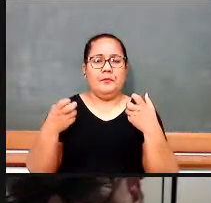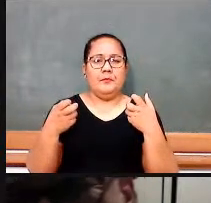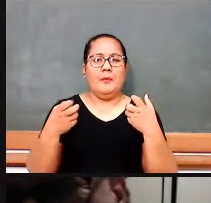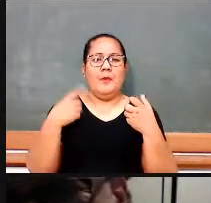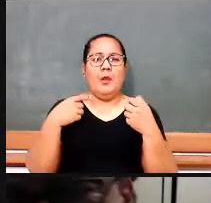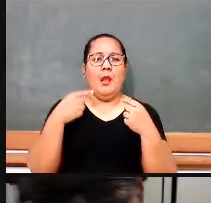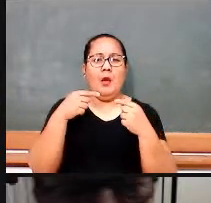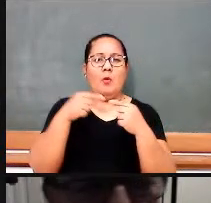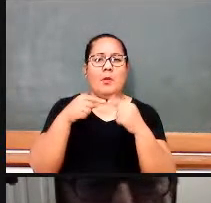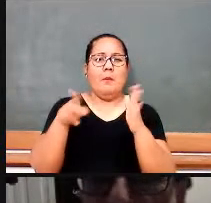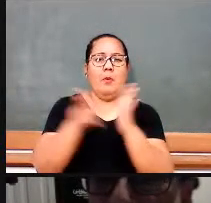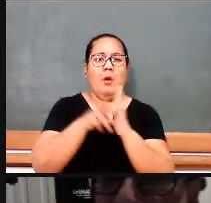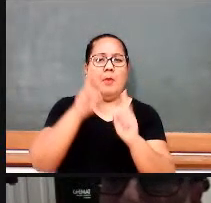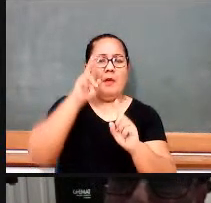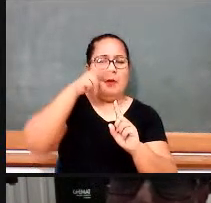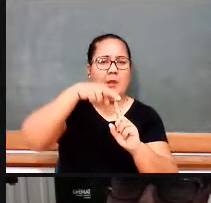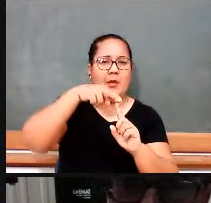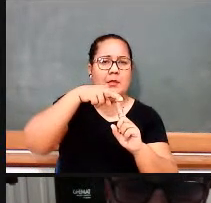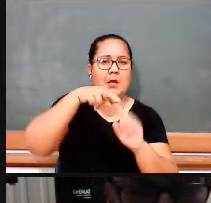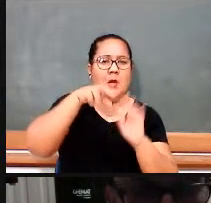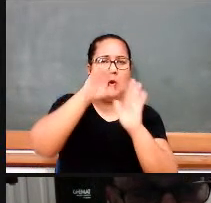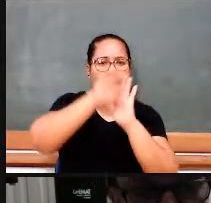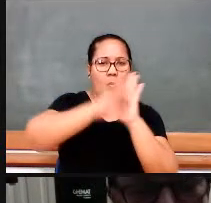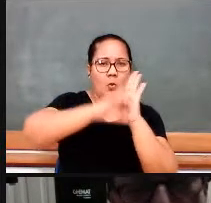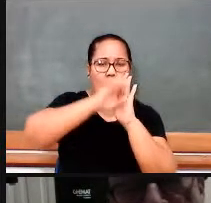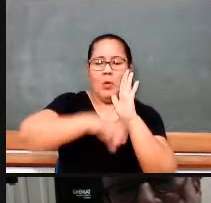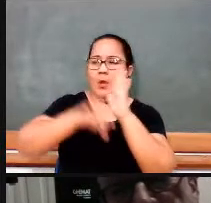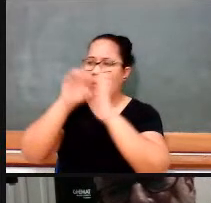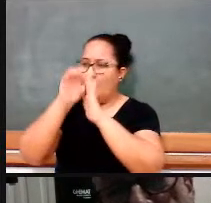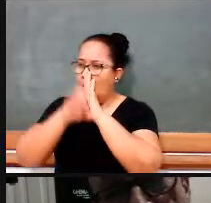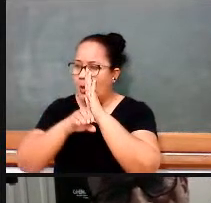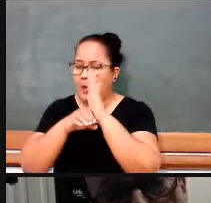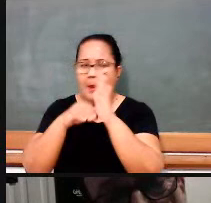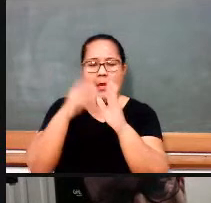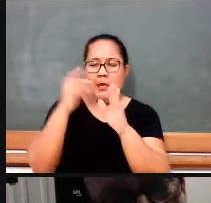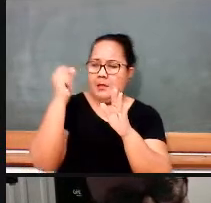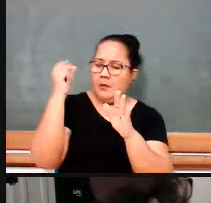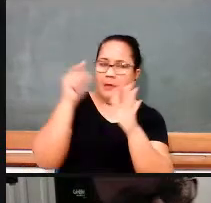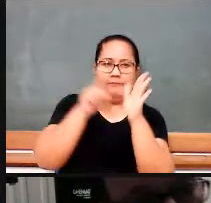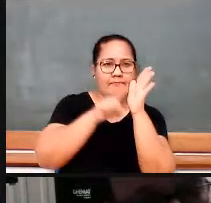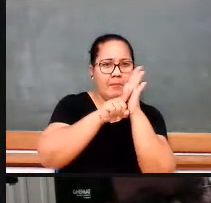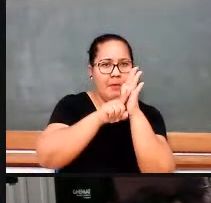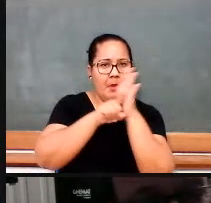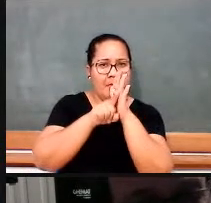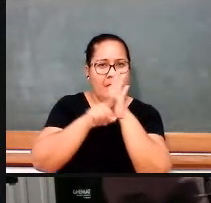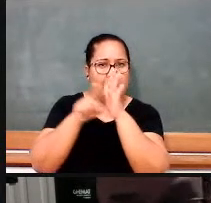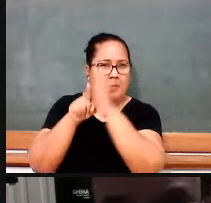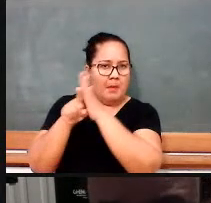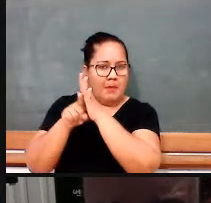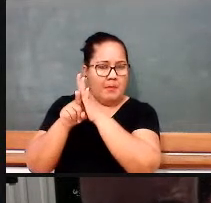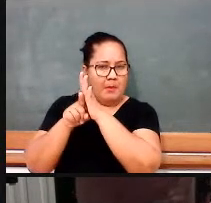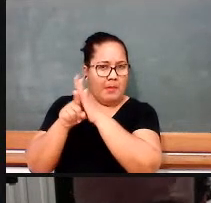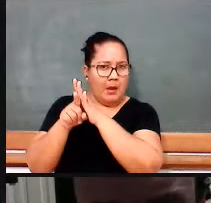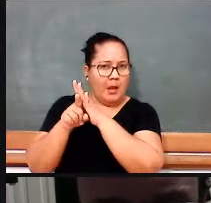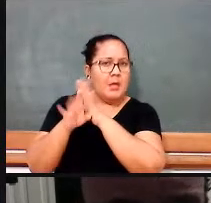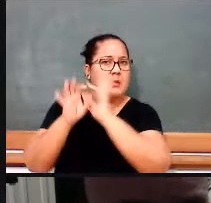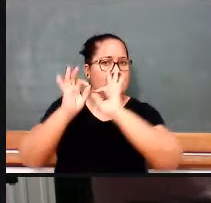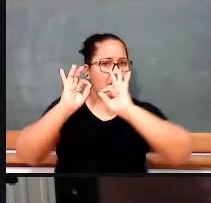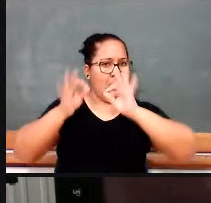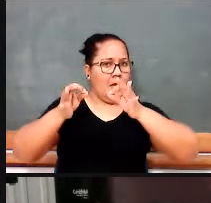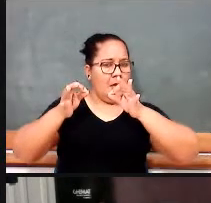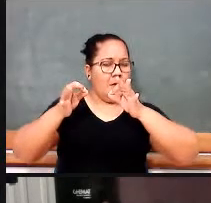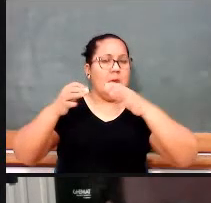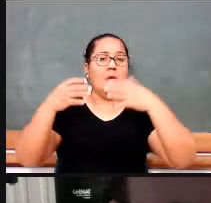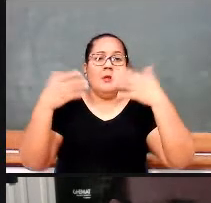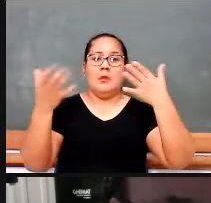curriculares que vão envolver a matemática moderna, essas referências vão dizer, olha, nós